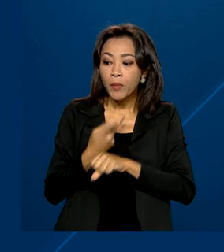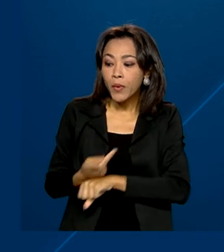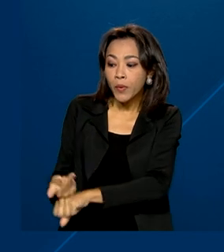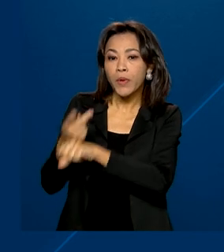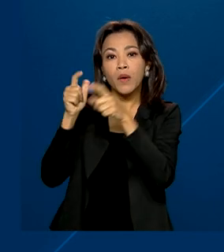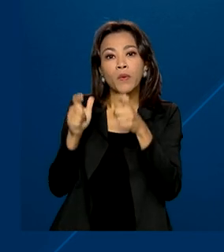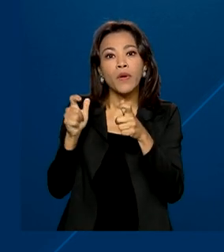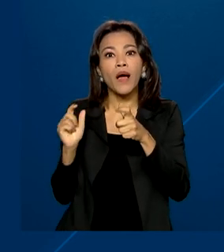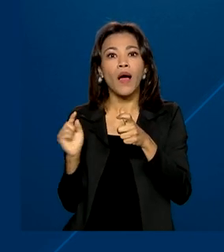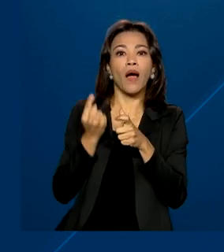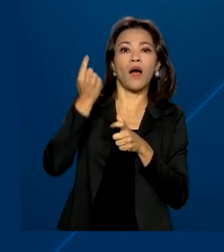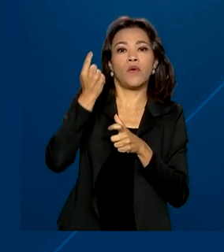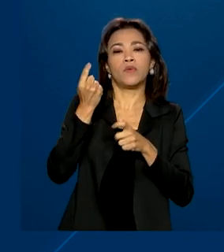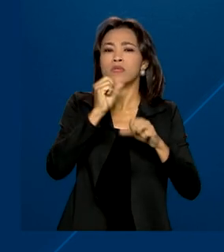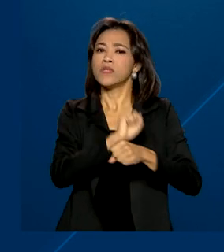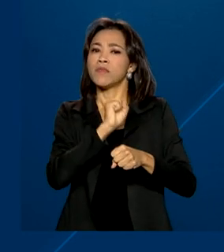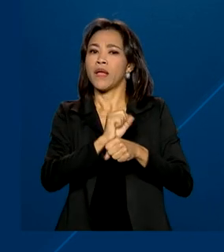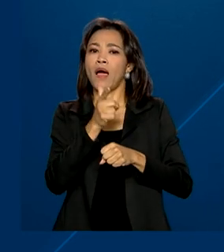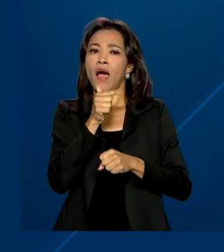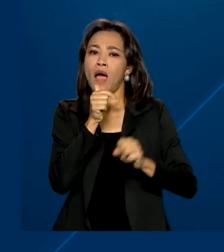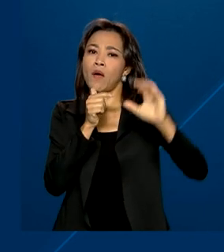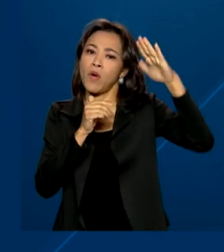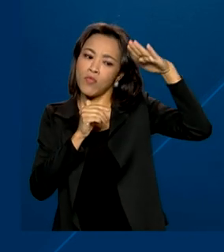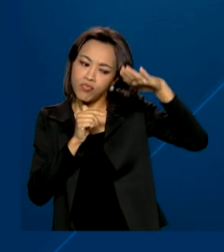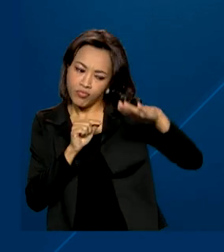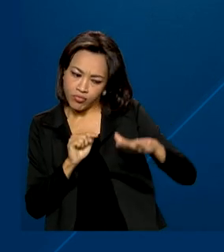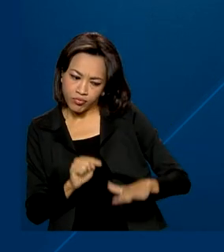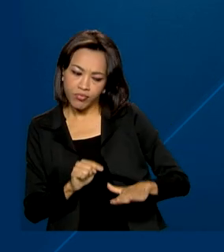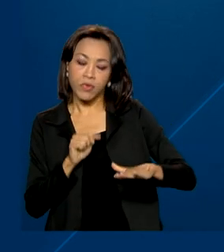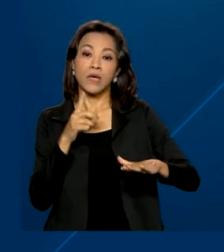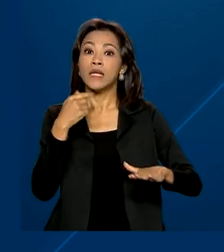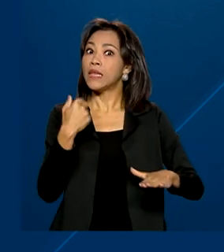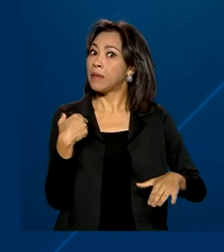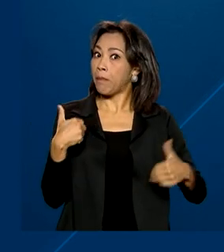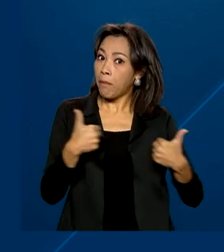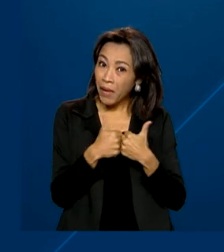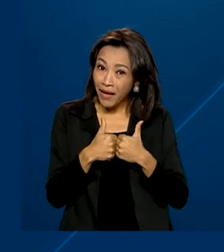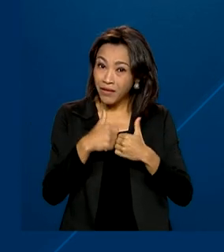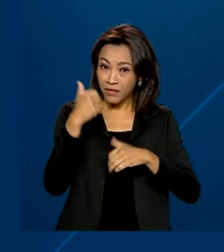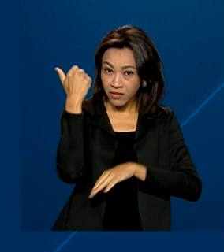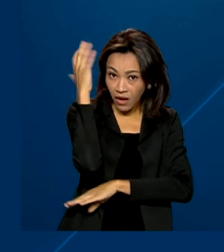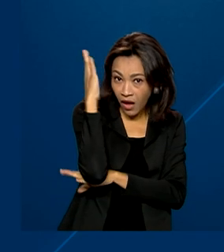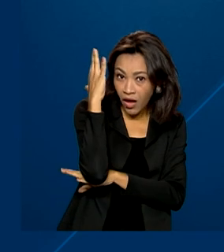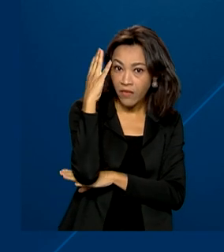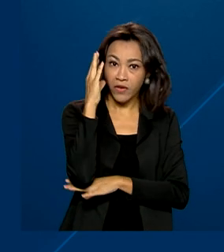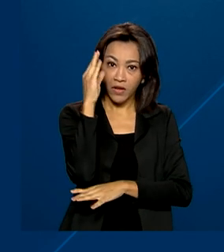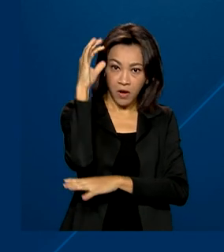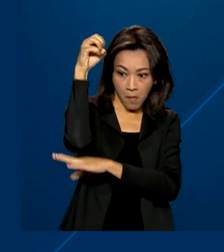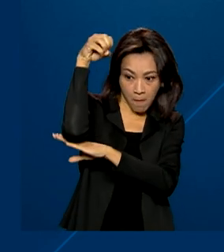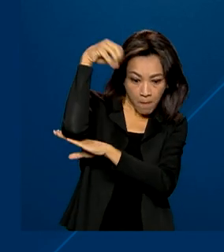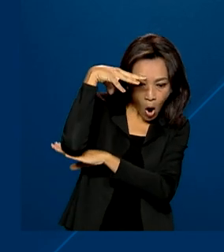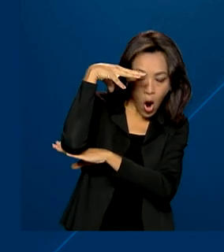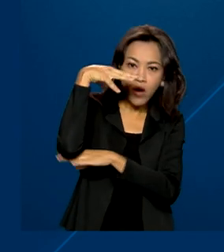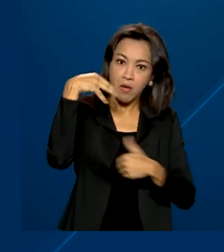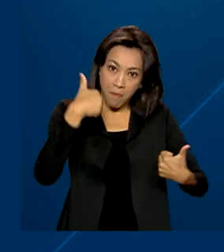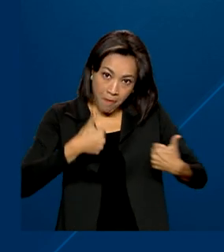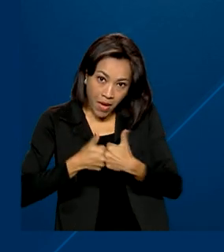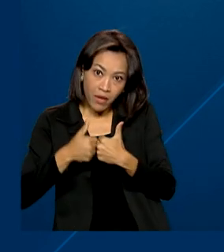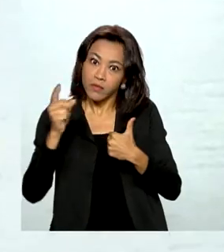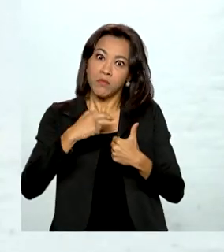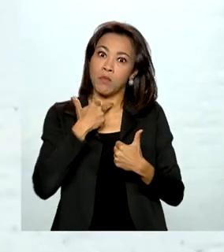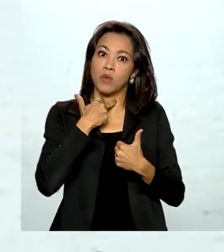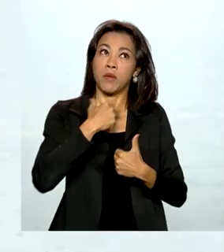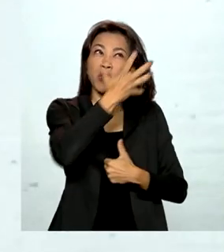e espere o nível da água baixar. Não pare o carro perto de árvores ou postes, porque eles podem cair ou atrair